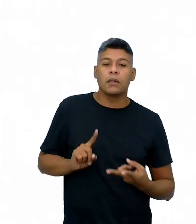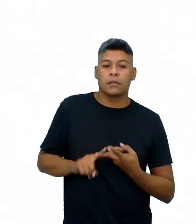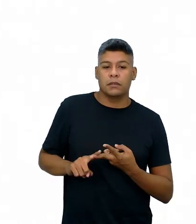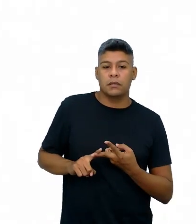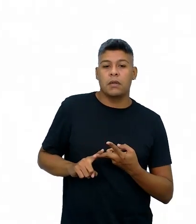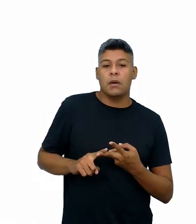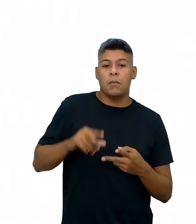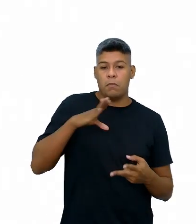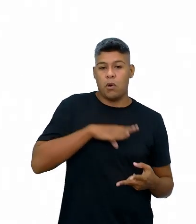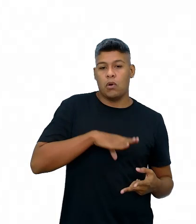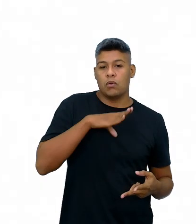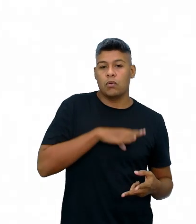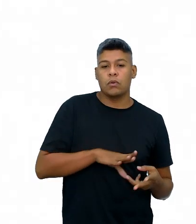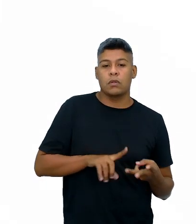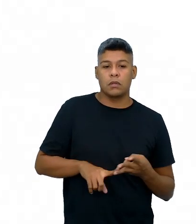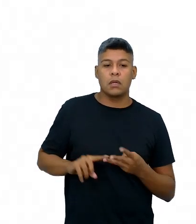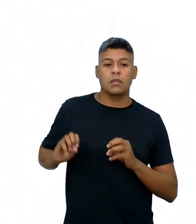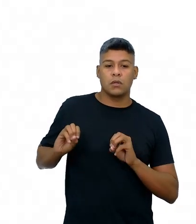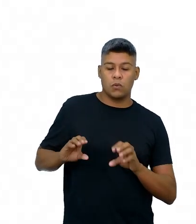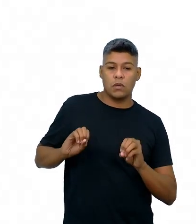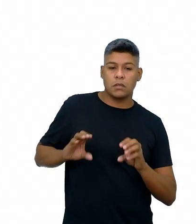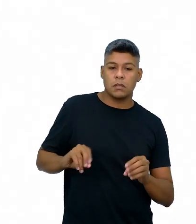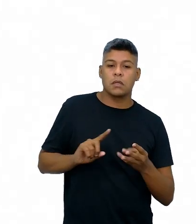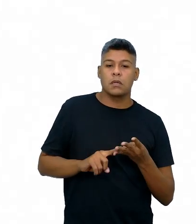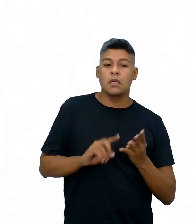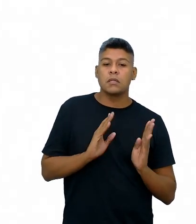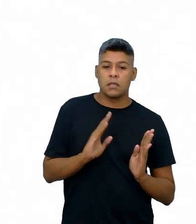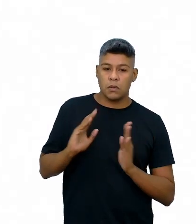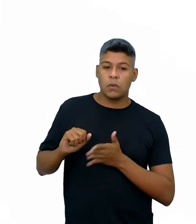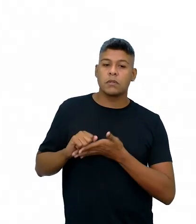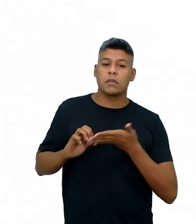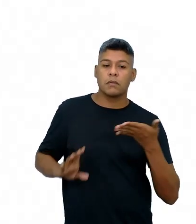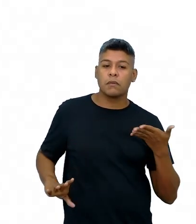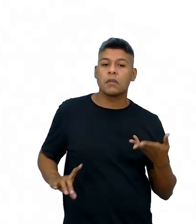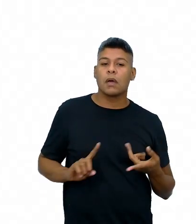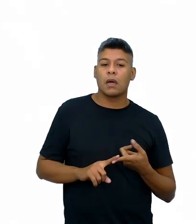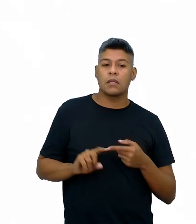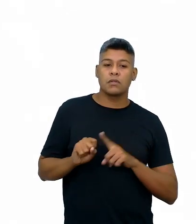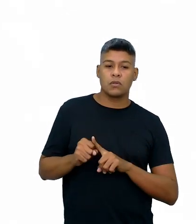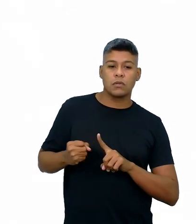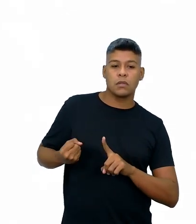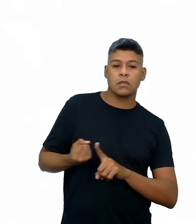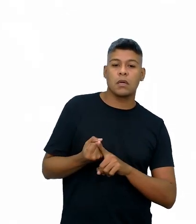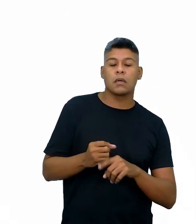humanas, língua portuguesa, educação, sequência de atividades, sociedade.